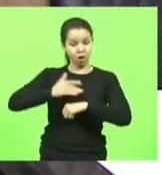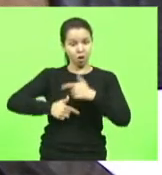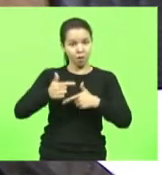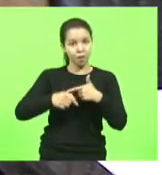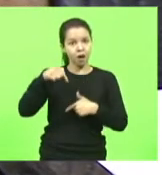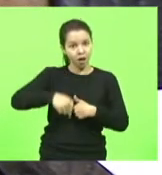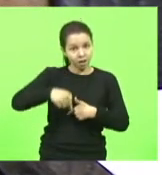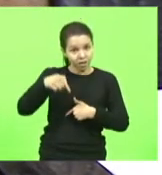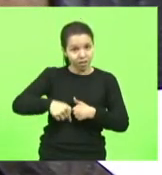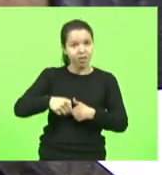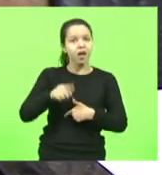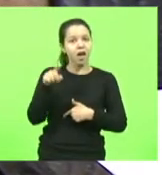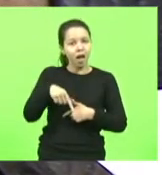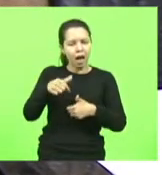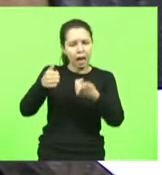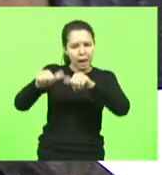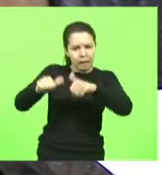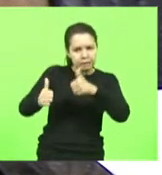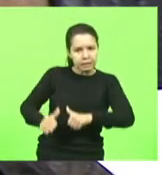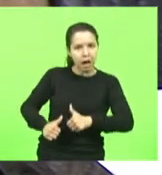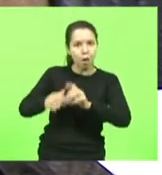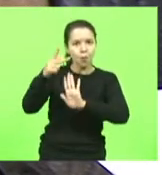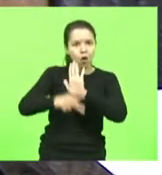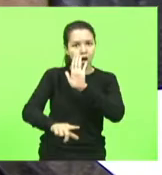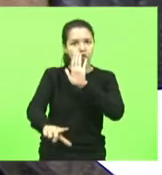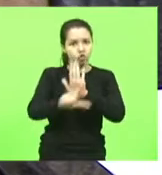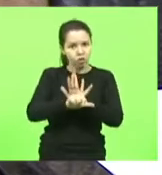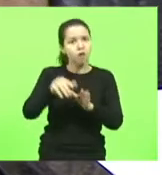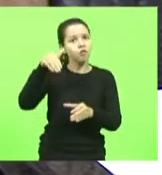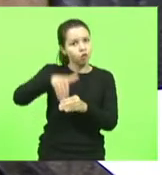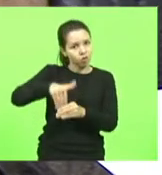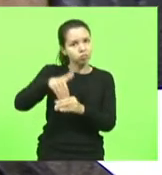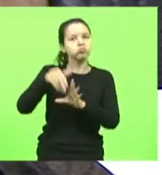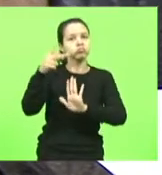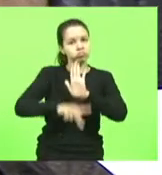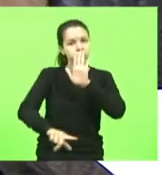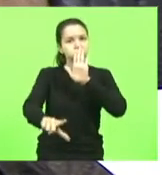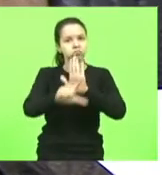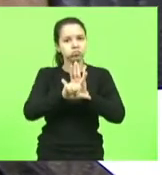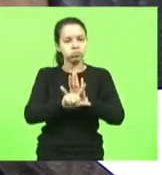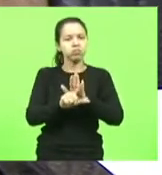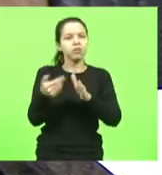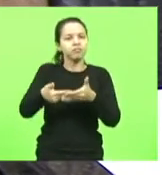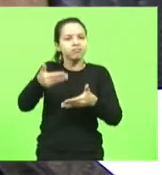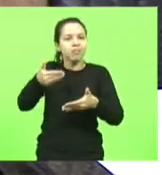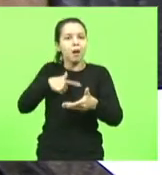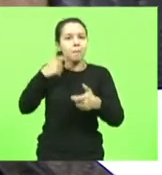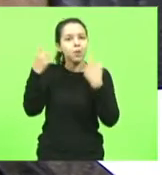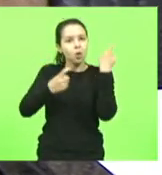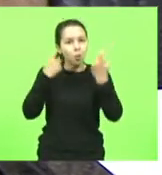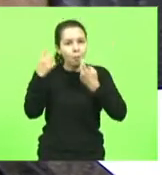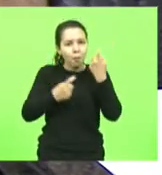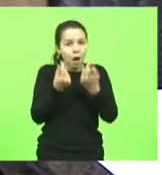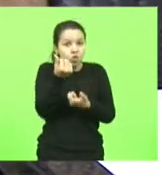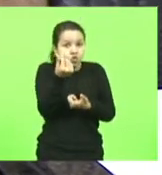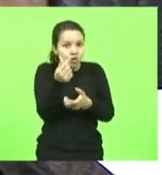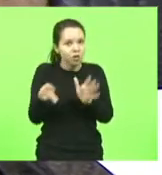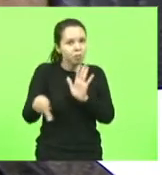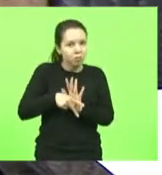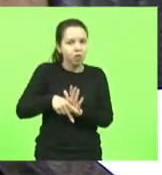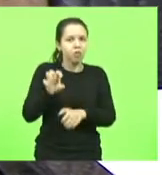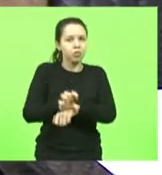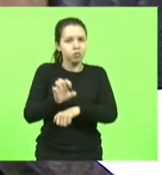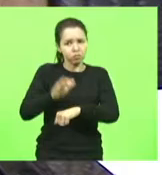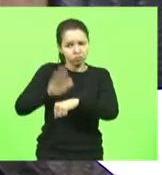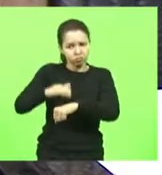prerrogativa é analisar os projetos de lei e votar os projetos de lei. A prerrogativa de se preocupar com o Tesouro Estadual é